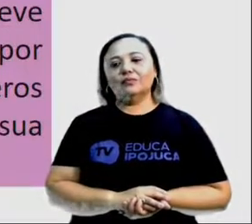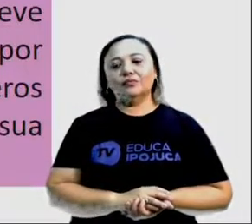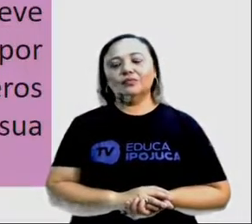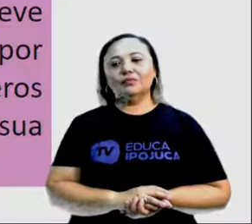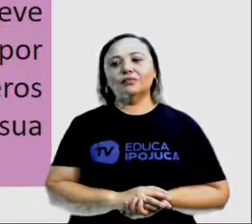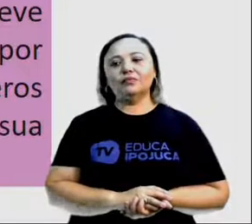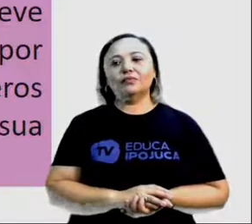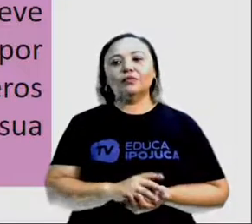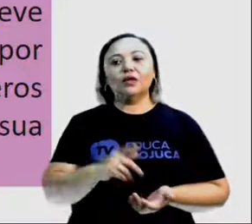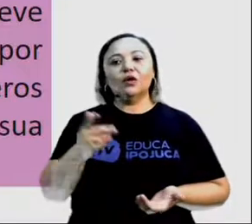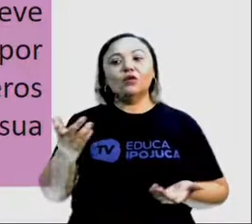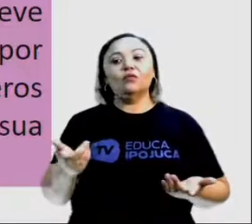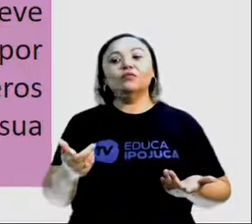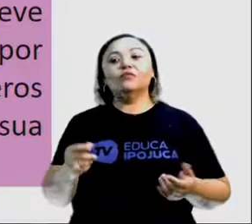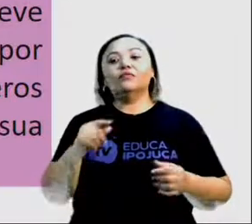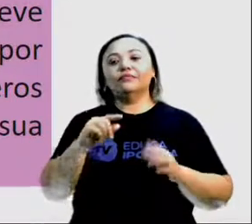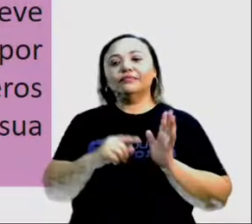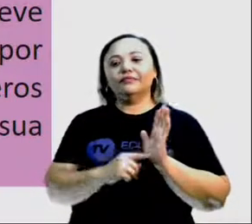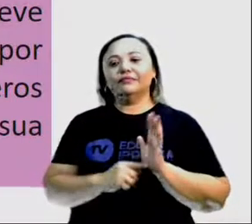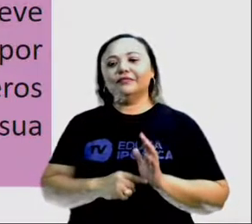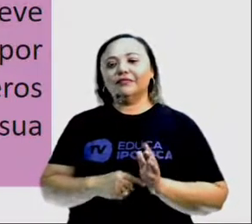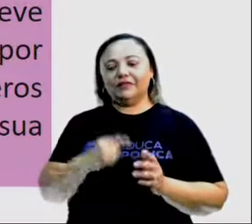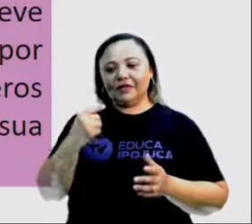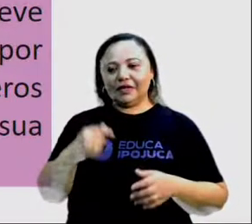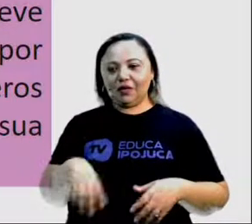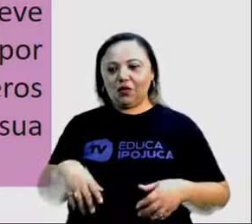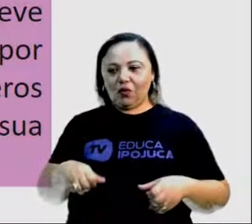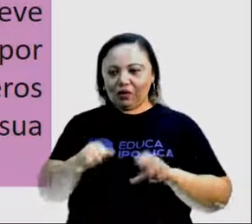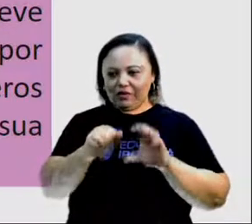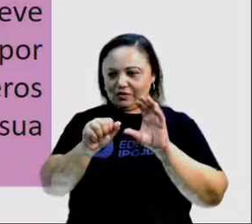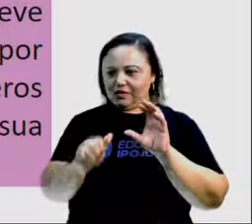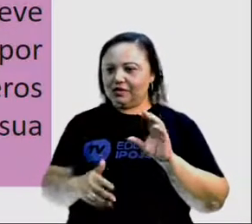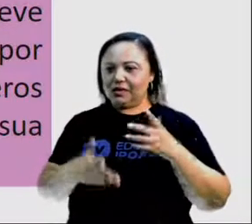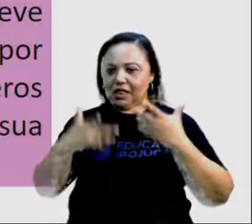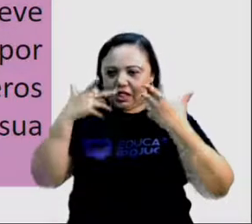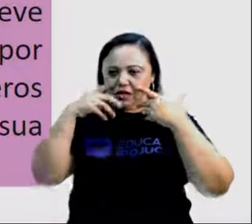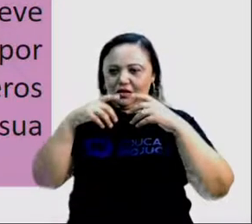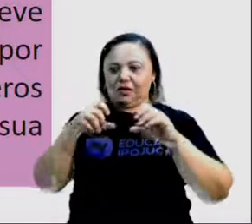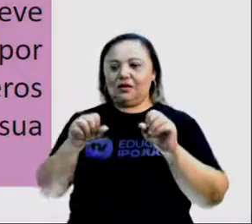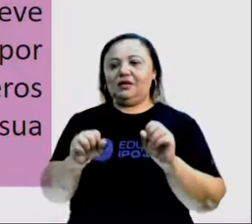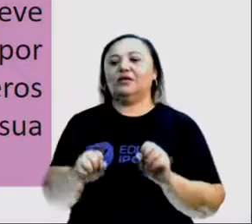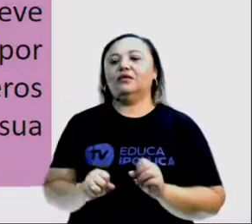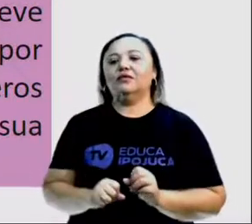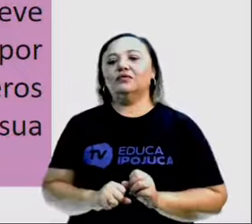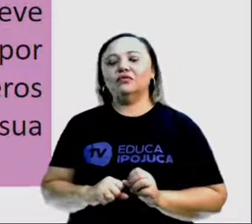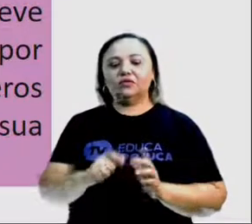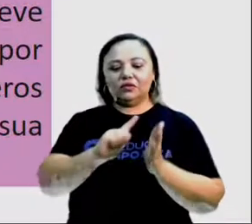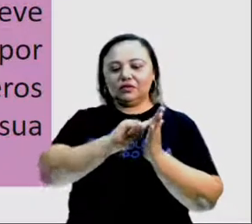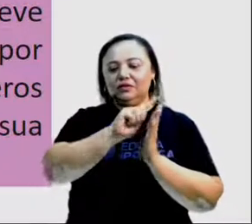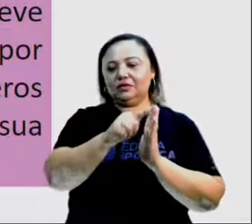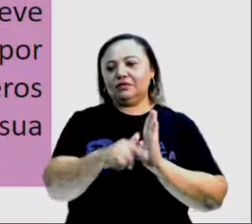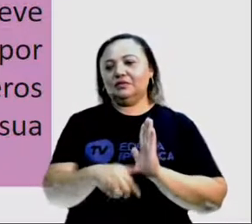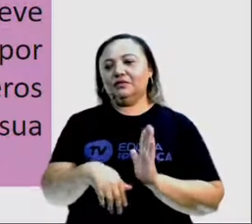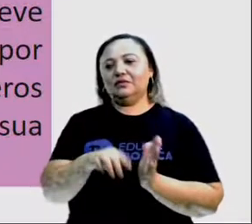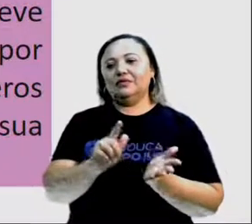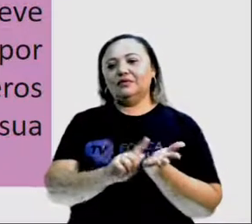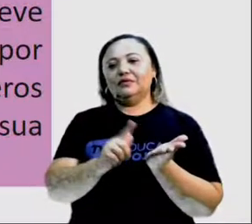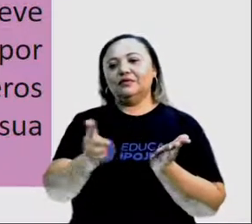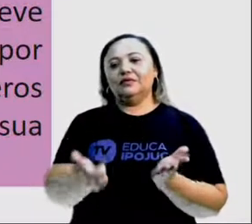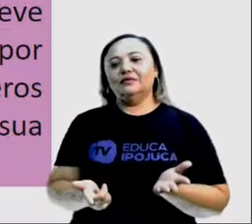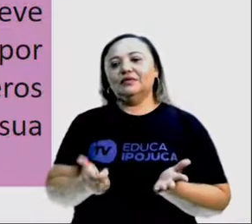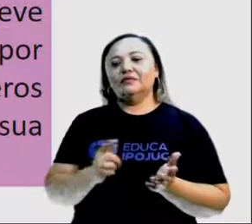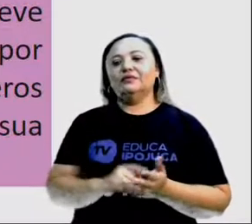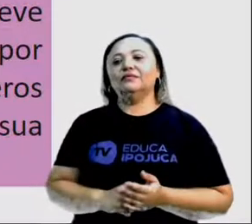Então vamos ver um pouquinho das marcas linguísticas dos gêneros jornalísticos. Referencial na